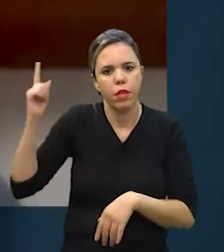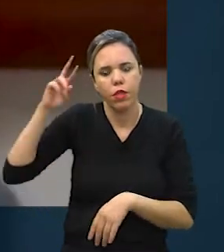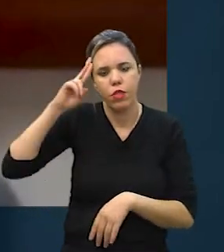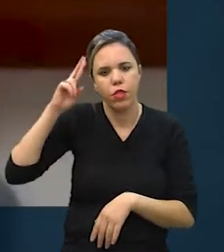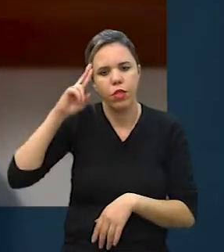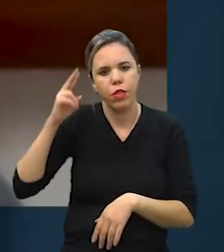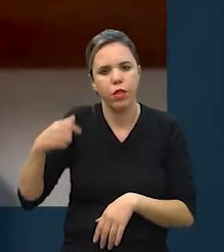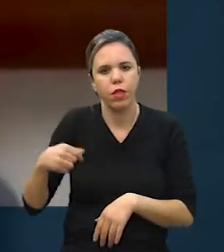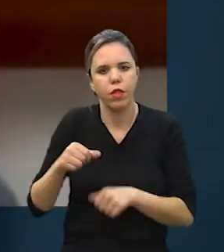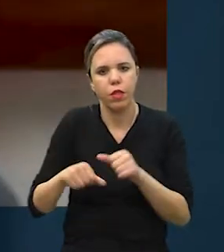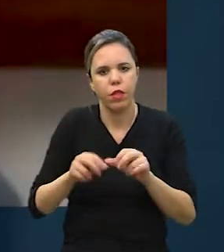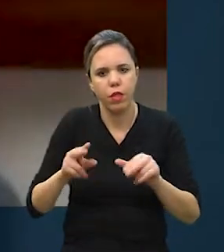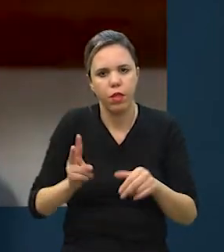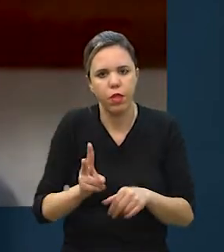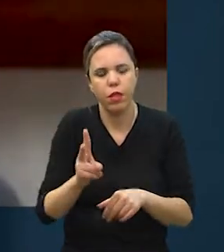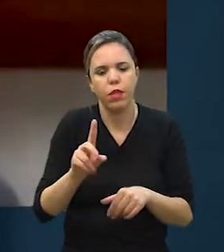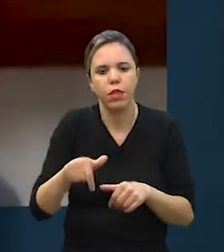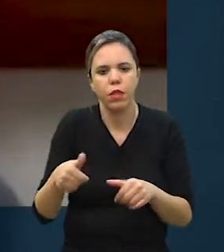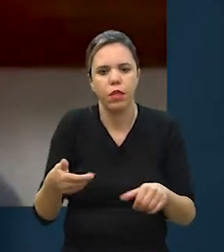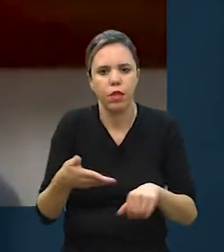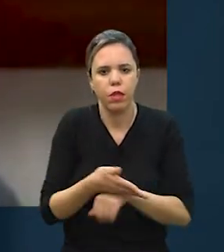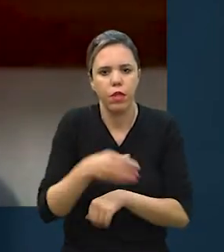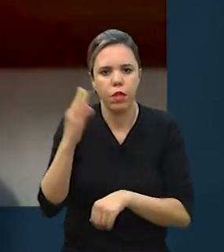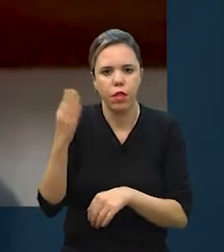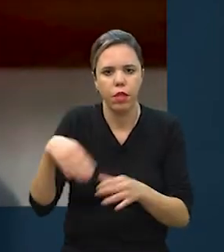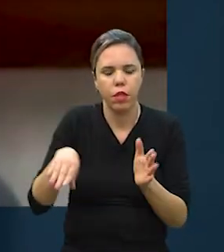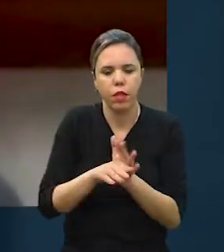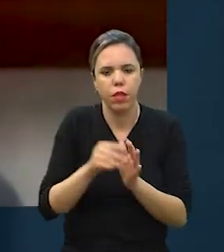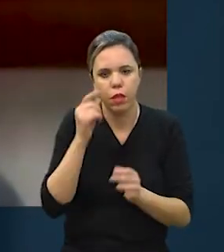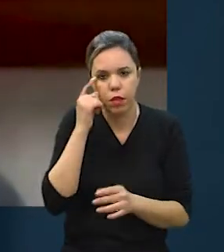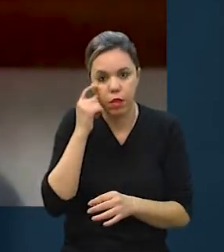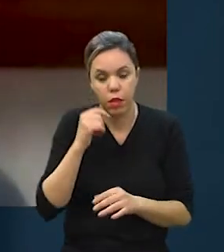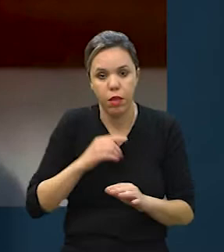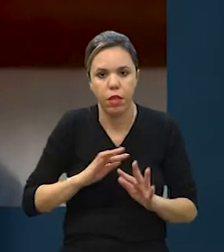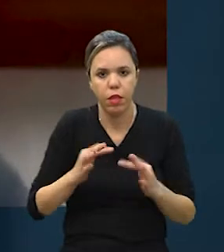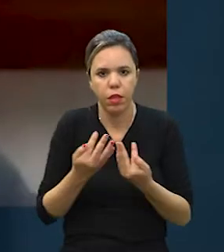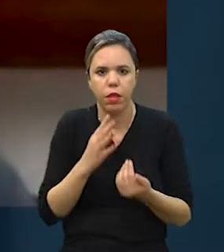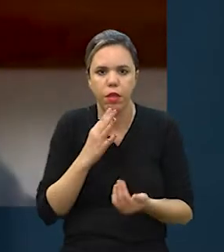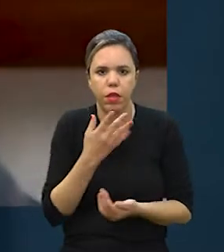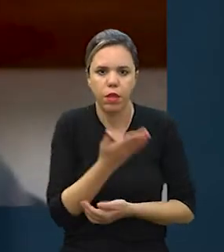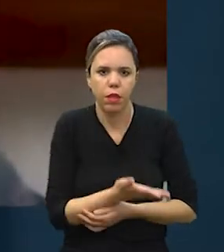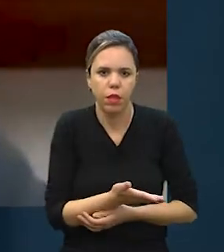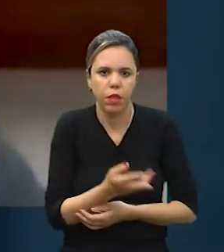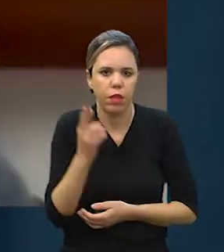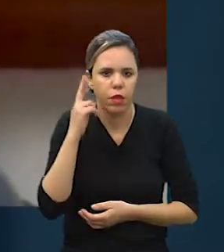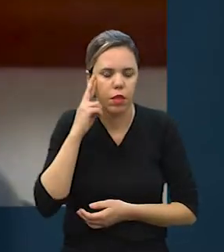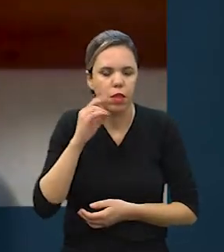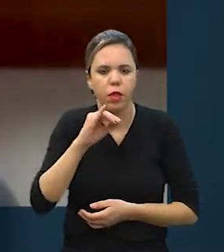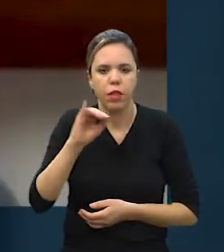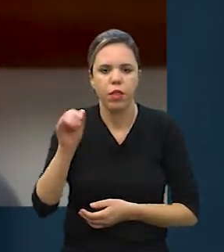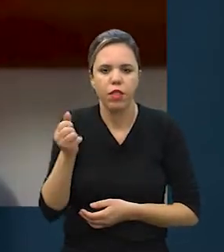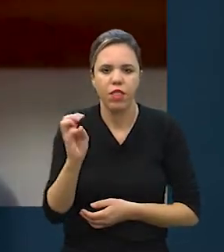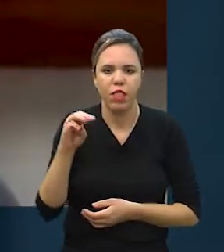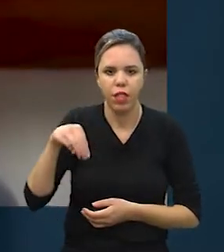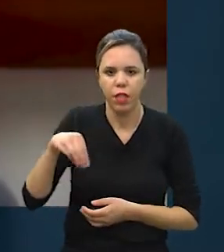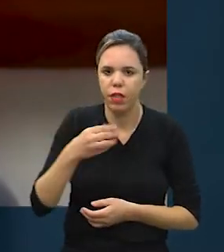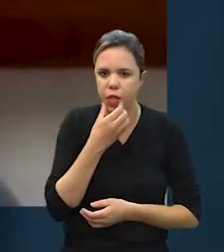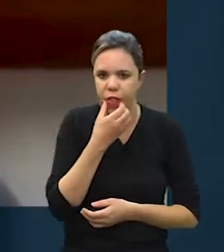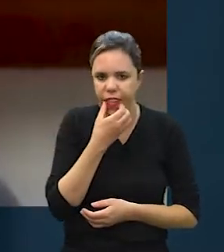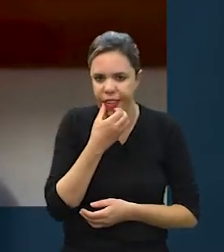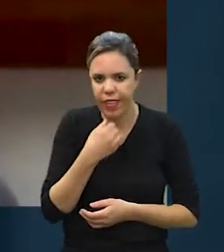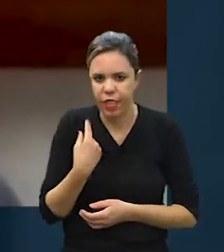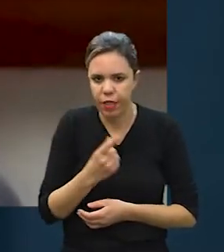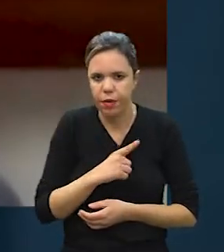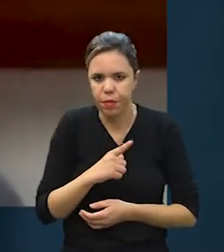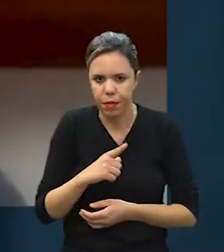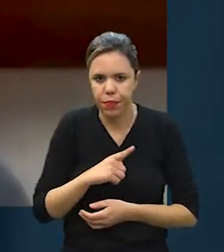era o superchefe, isso nunca mudou. Mas logo depois que ele chegou no Brasil, na minha família, acabou conhecendo o chefe Jacquin. Então,